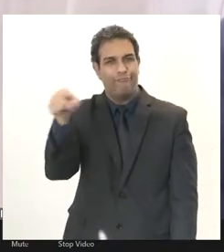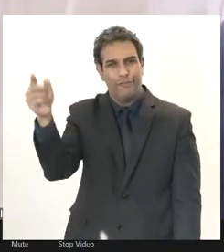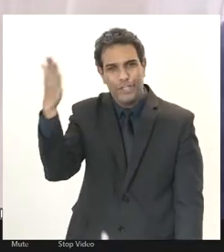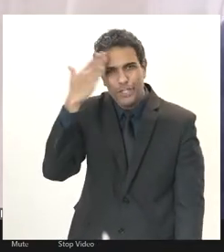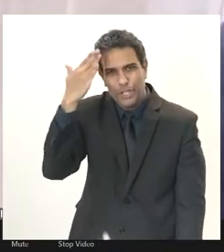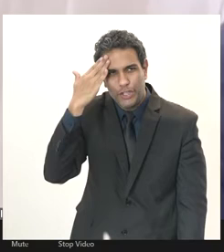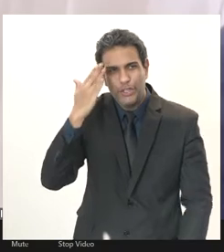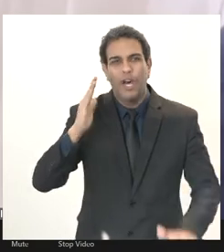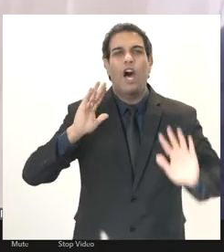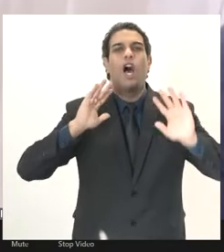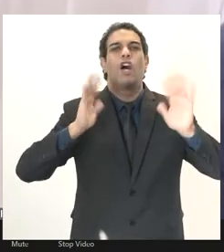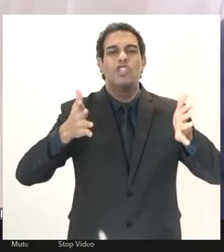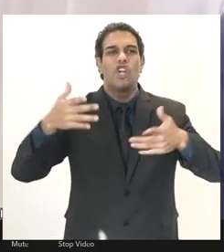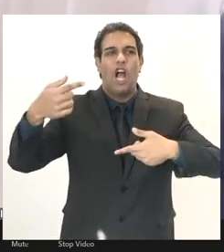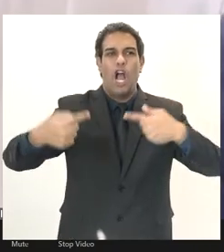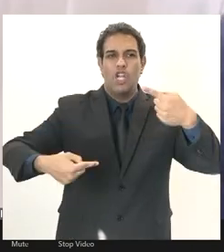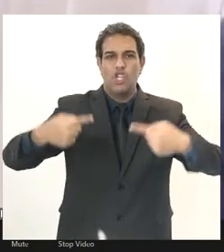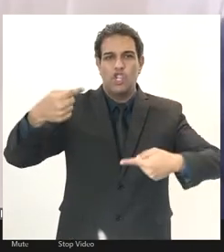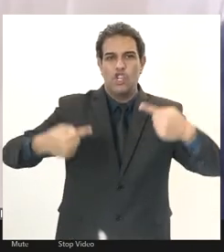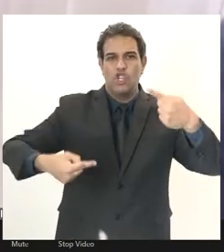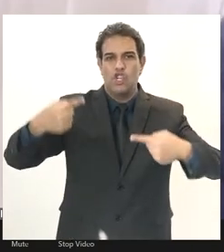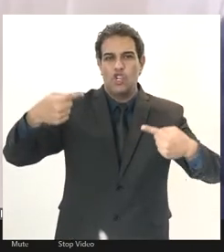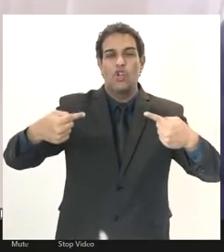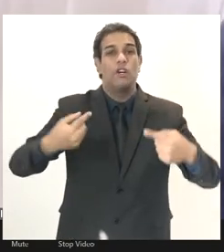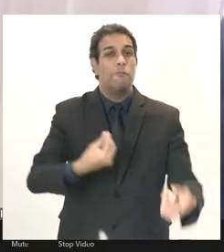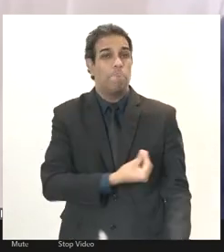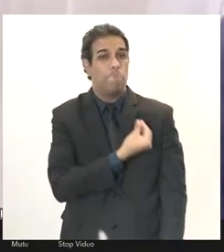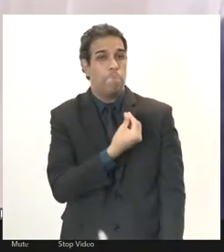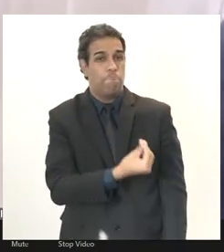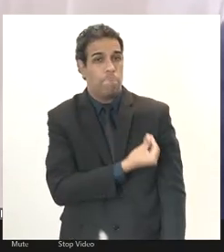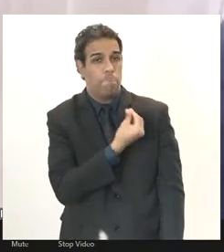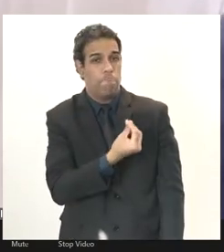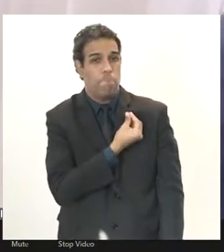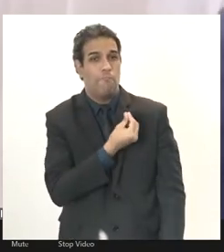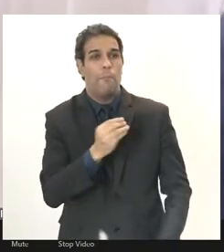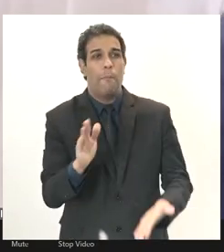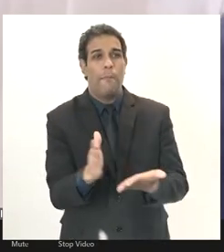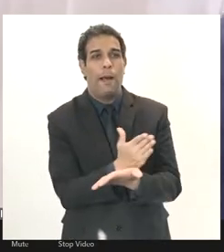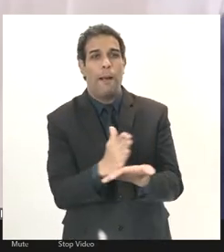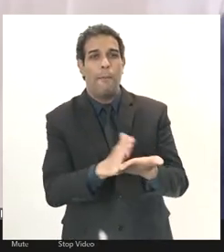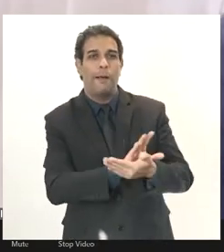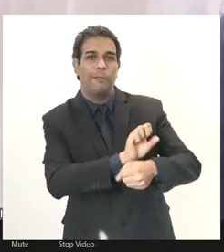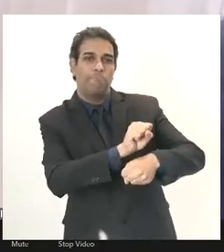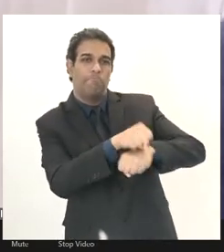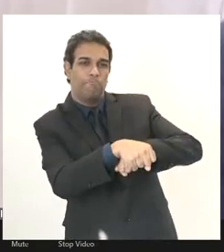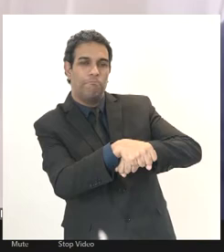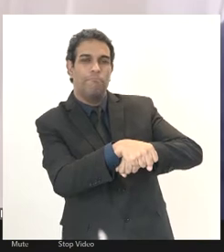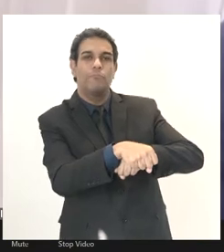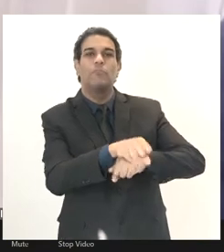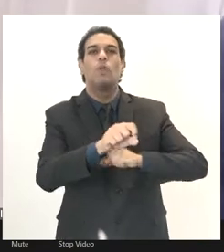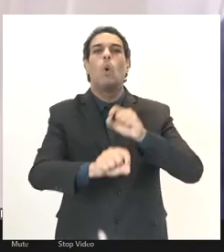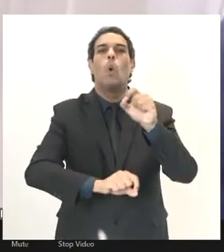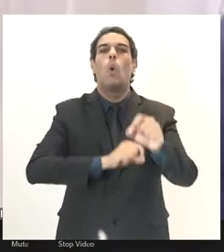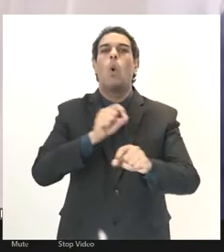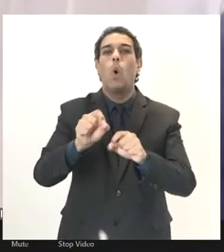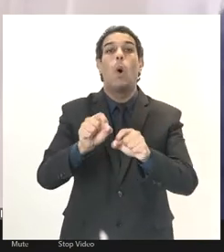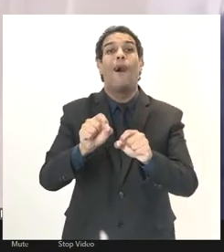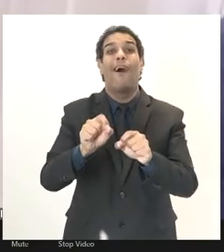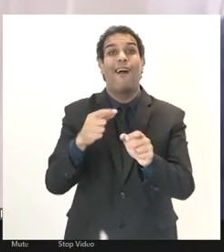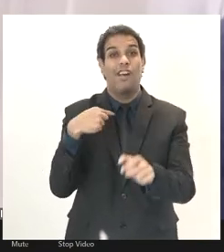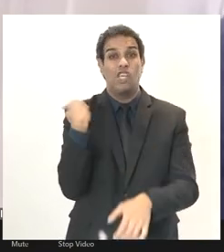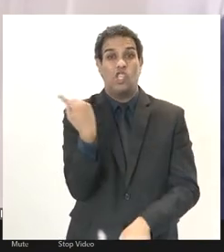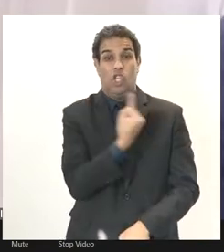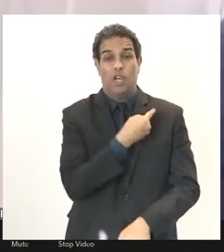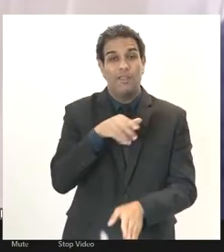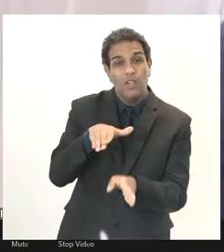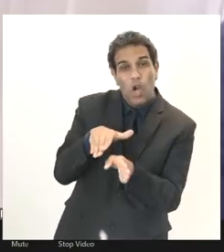diversas vezes a gente também participou de alguns seminários mas a orientação a população é